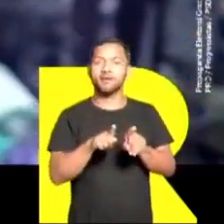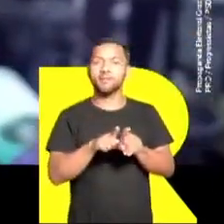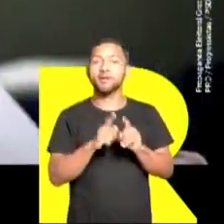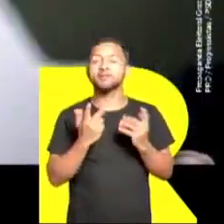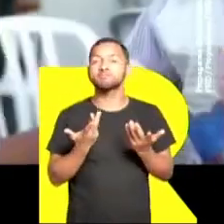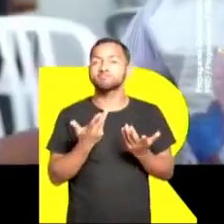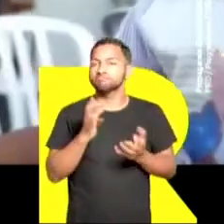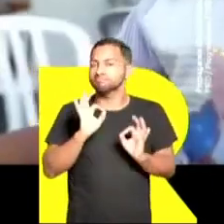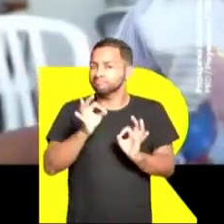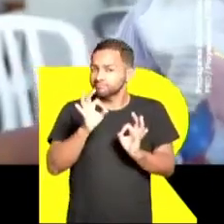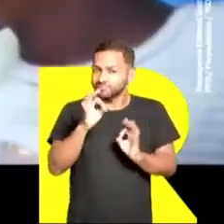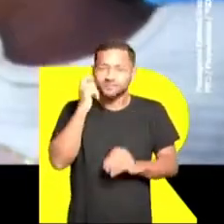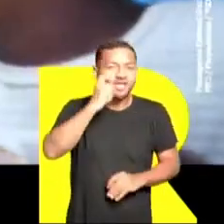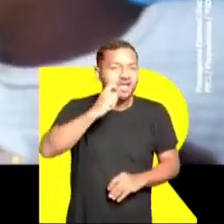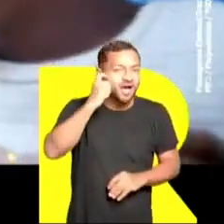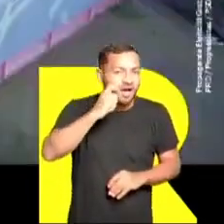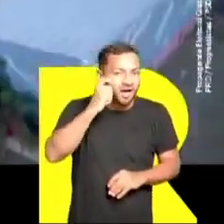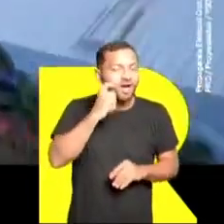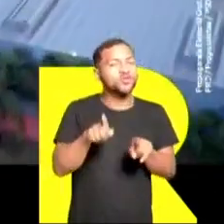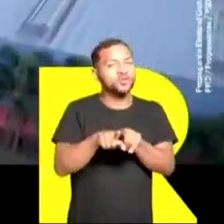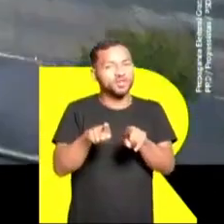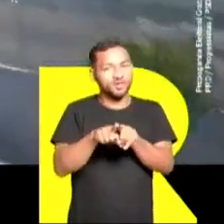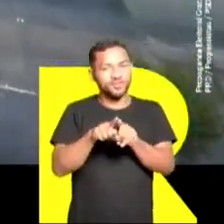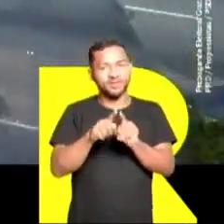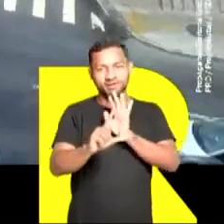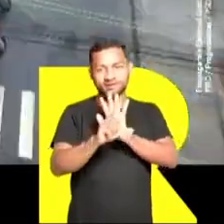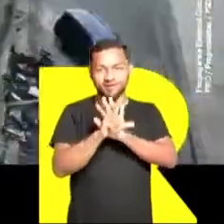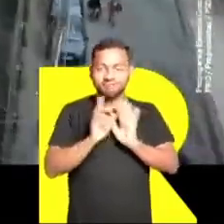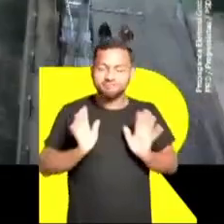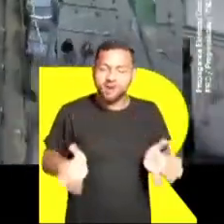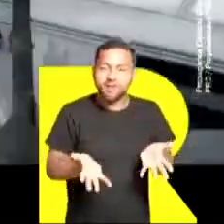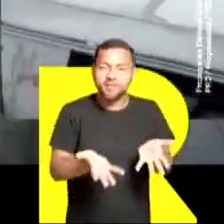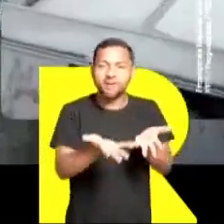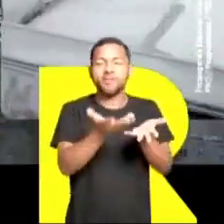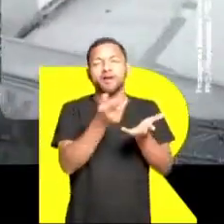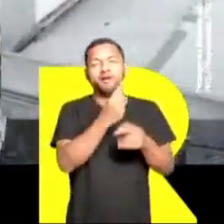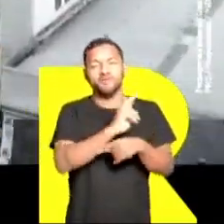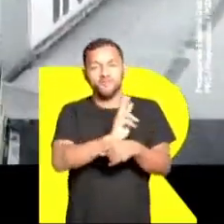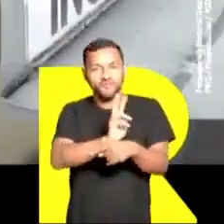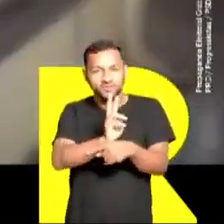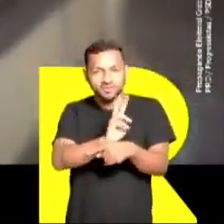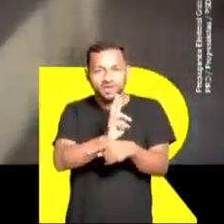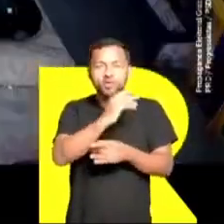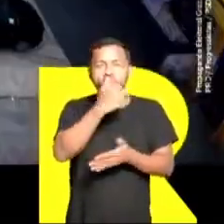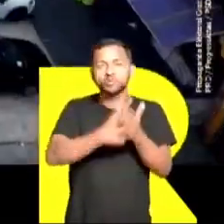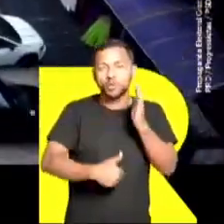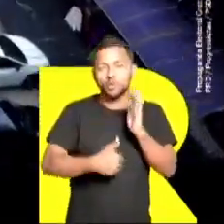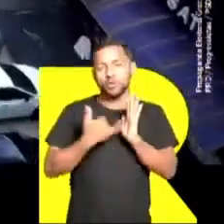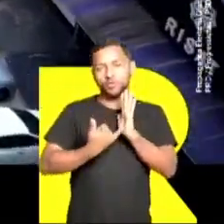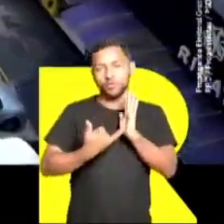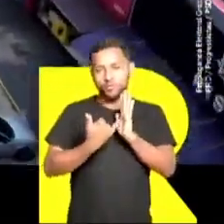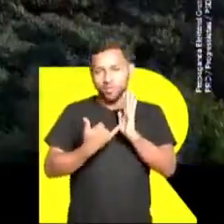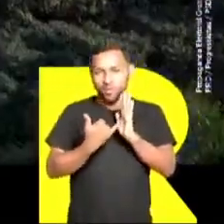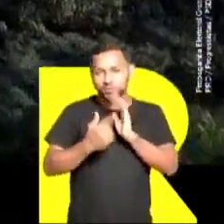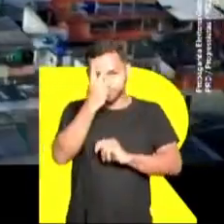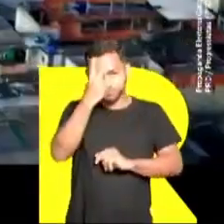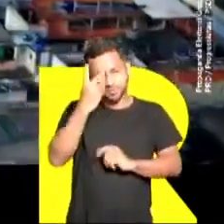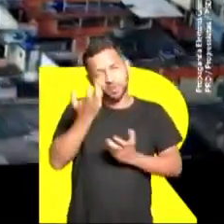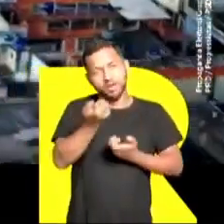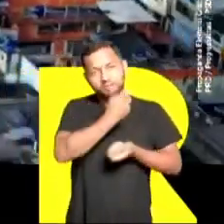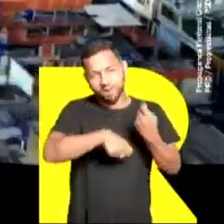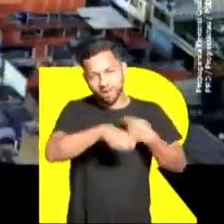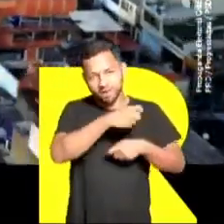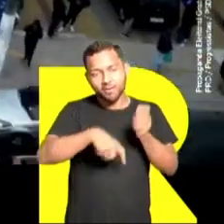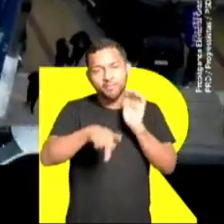É, foi de Ricardo Nunes também a lei que deu um incentivo fiscal com desconto de impostos para quem quisesse